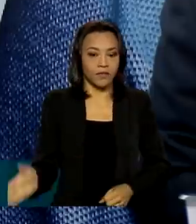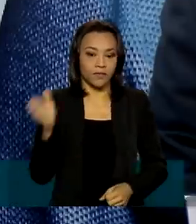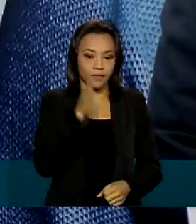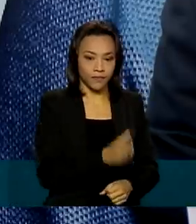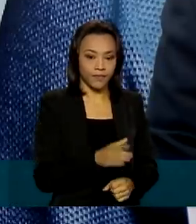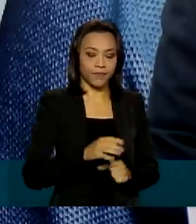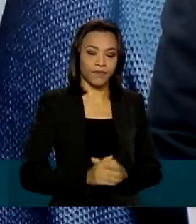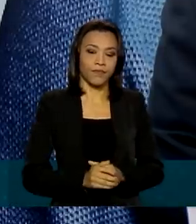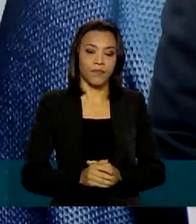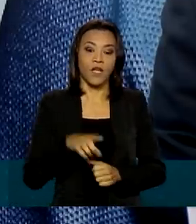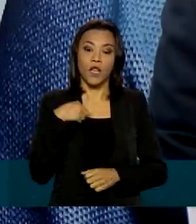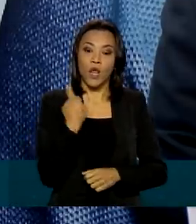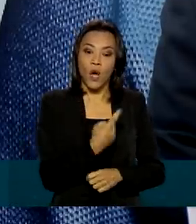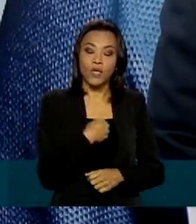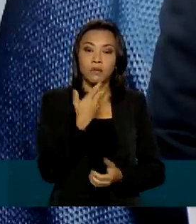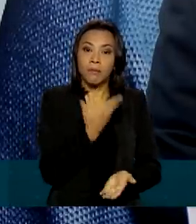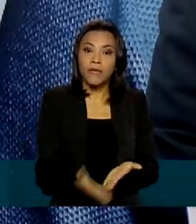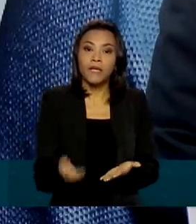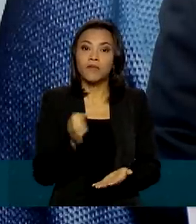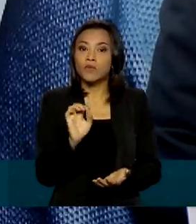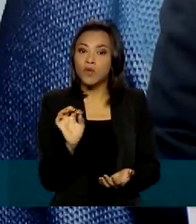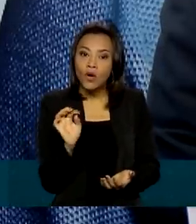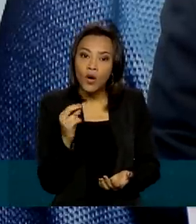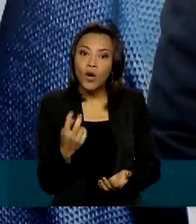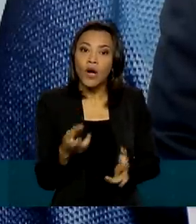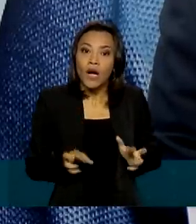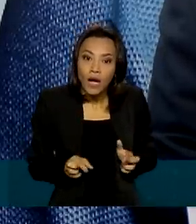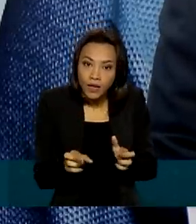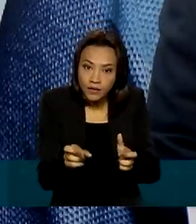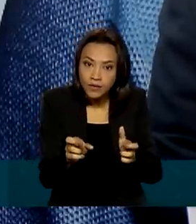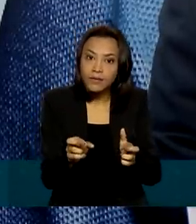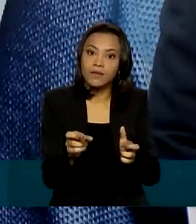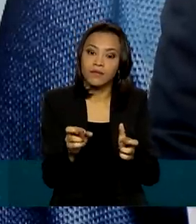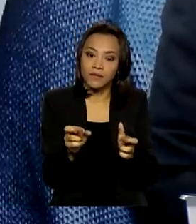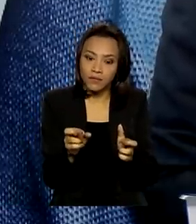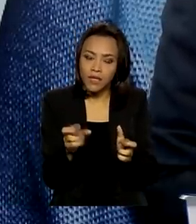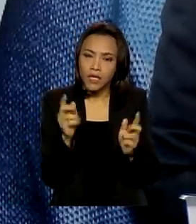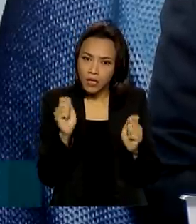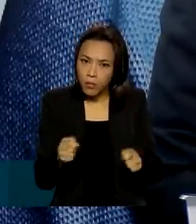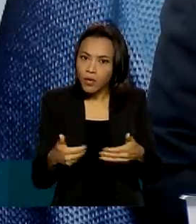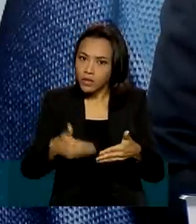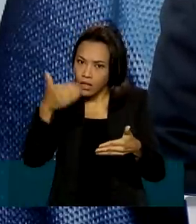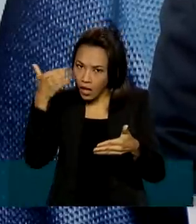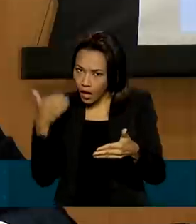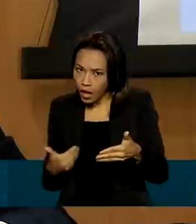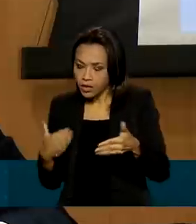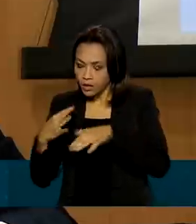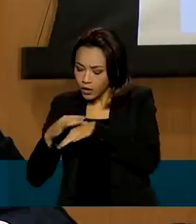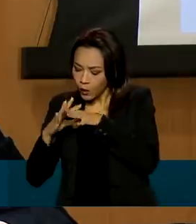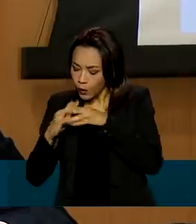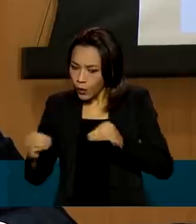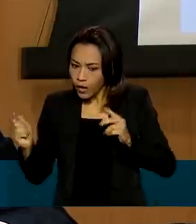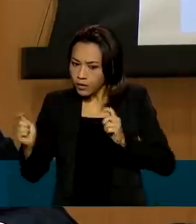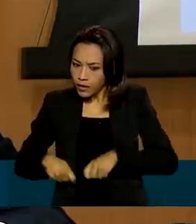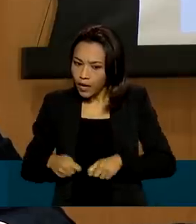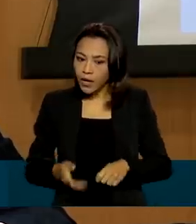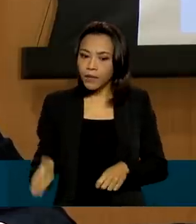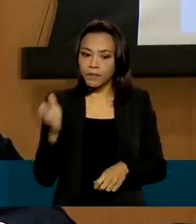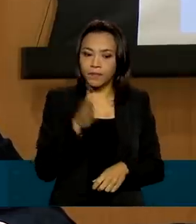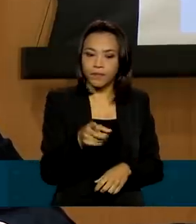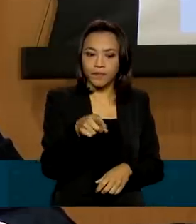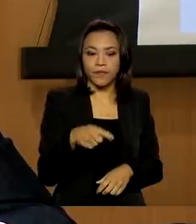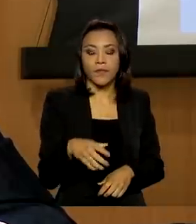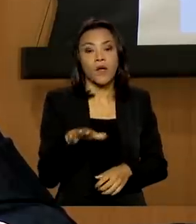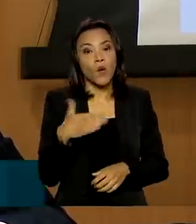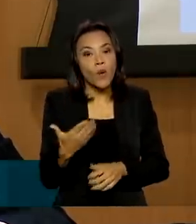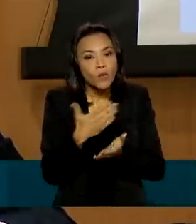homens por câncer de próstata. Um câncer que pode ser tratável, que é curável. Quando diagnosticados